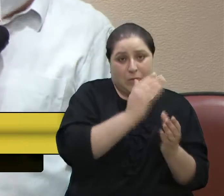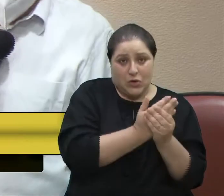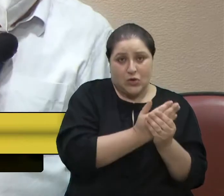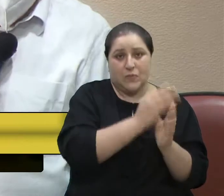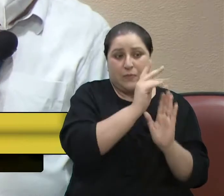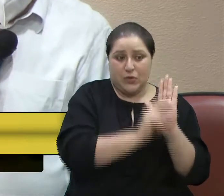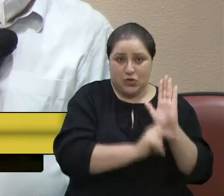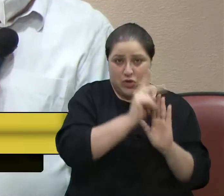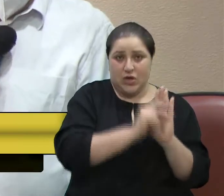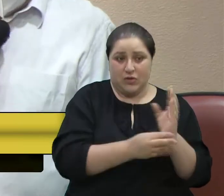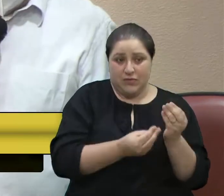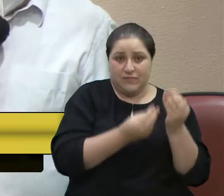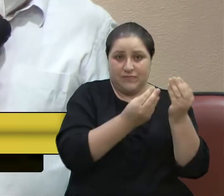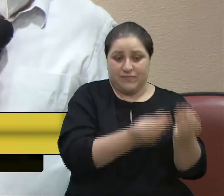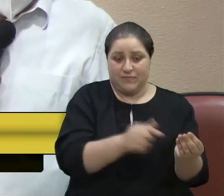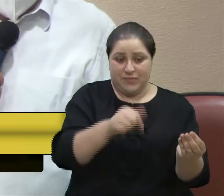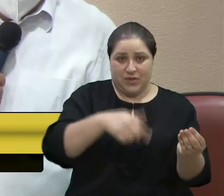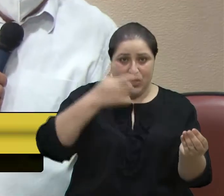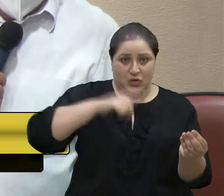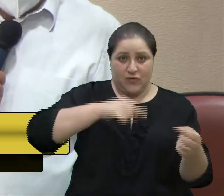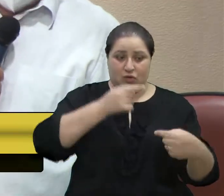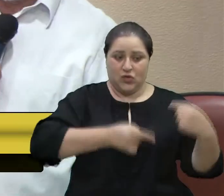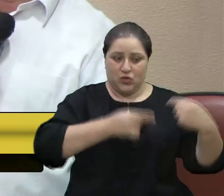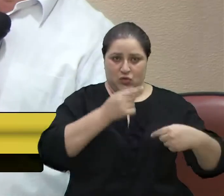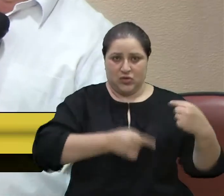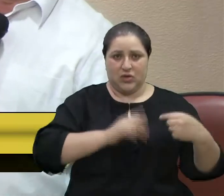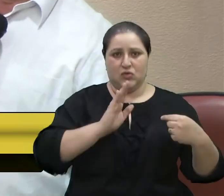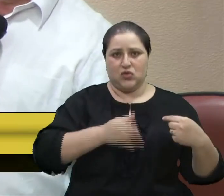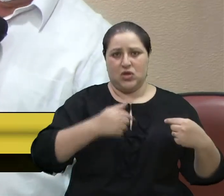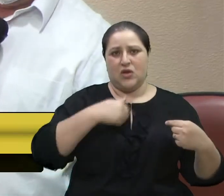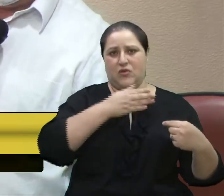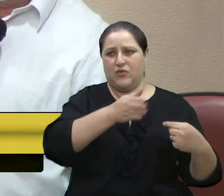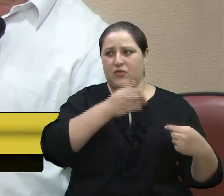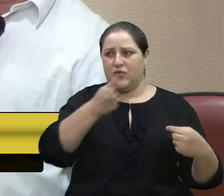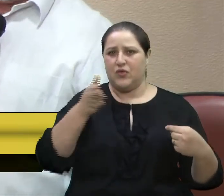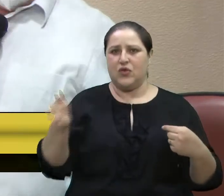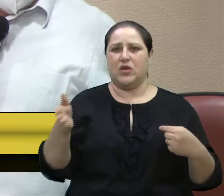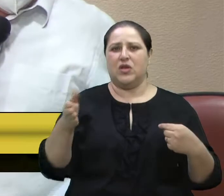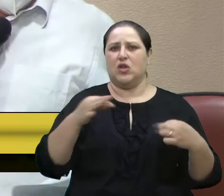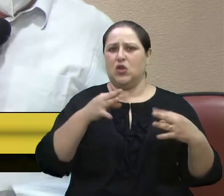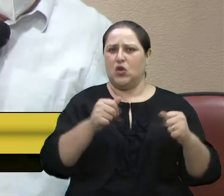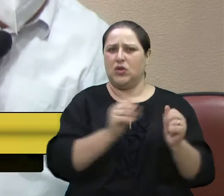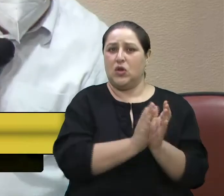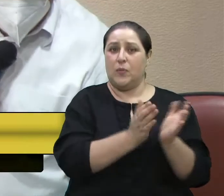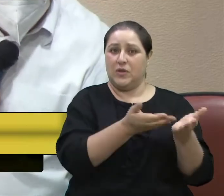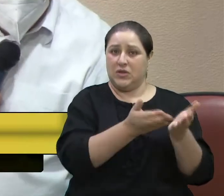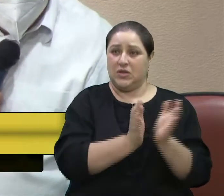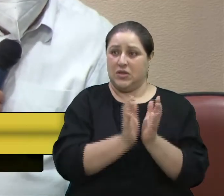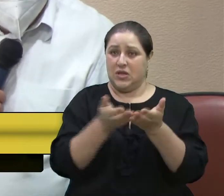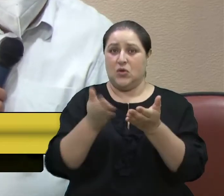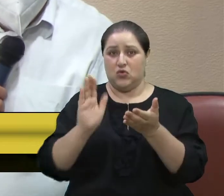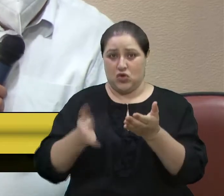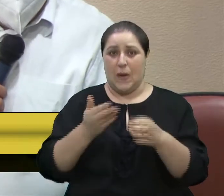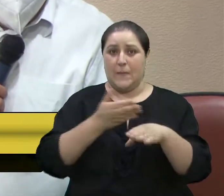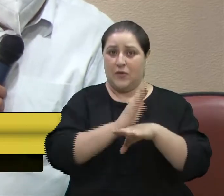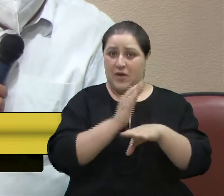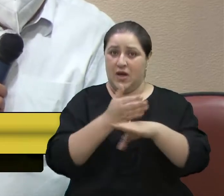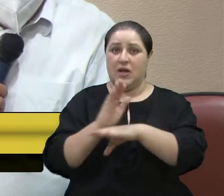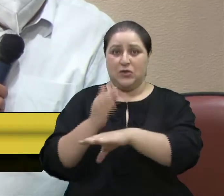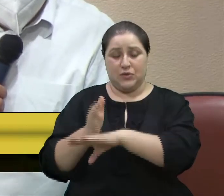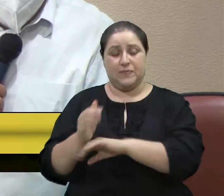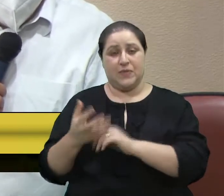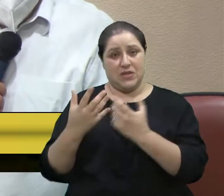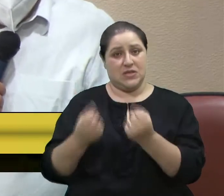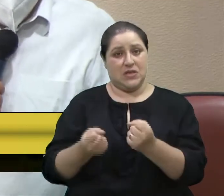casa, tinha passado em todas, enfim, nas comissões, já como favorável, e